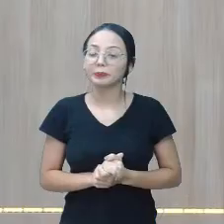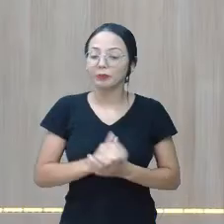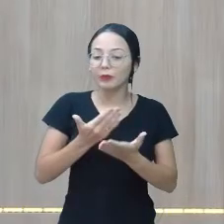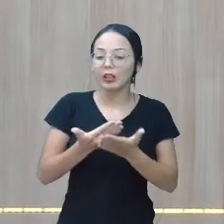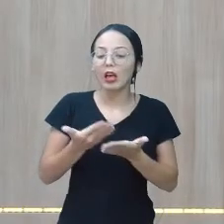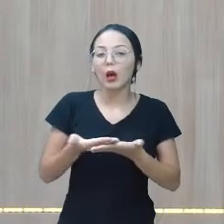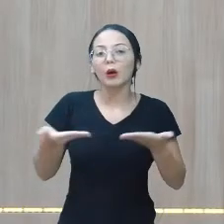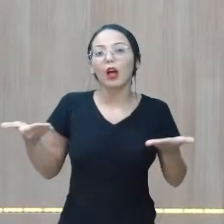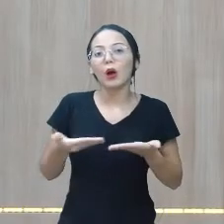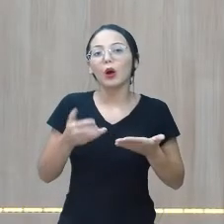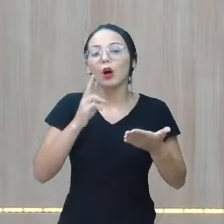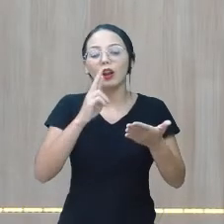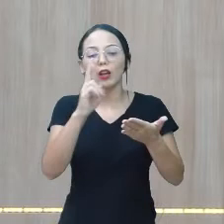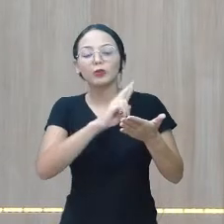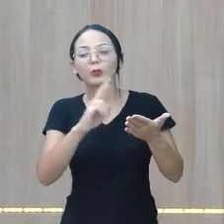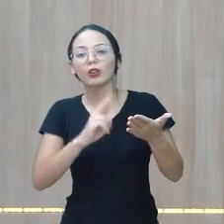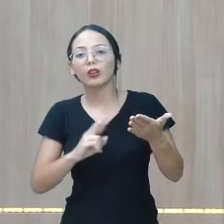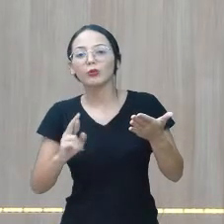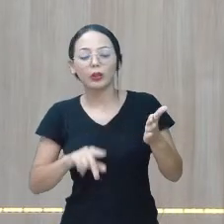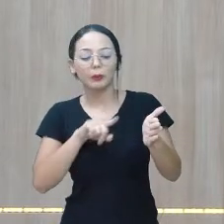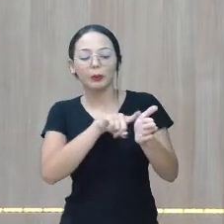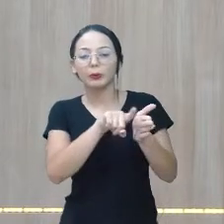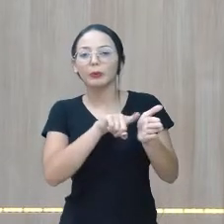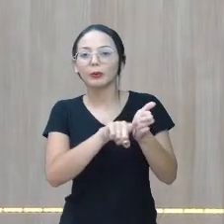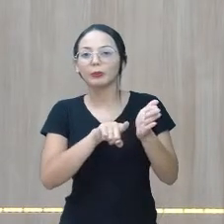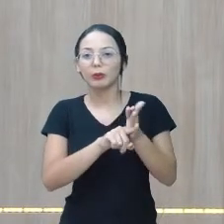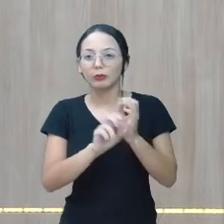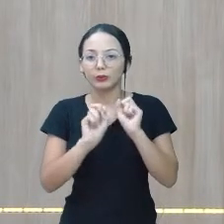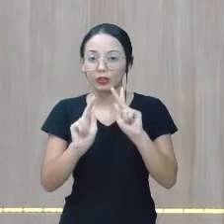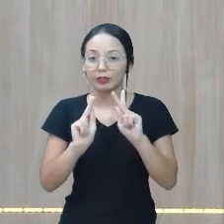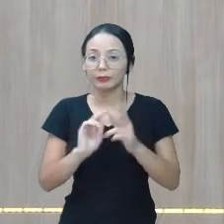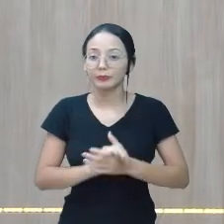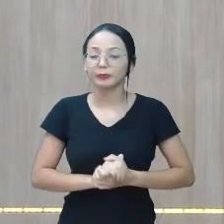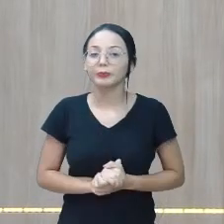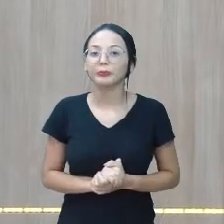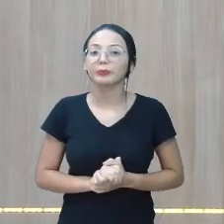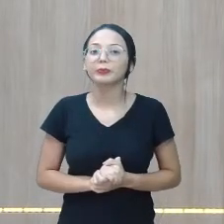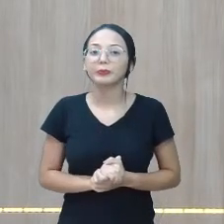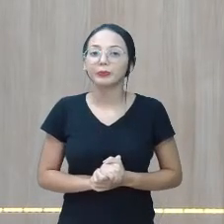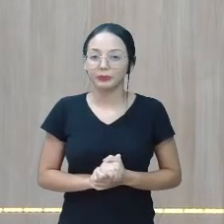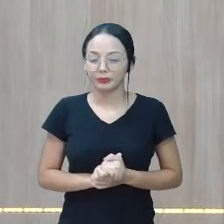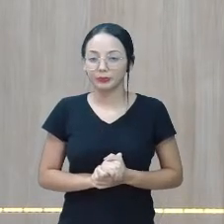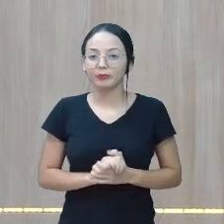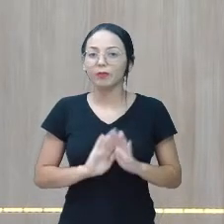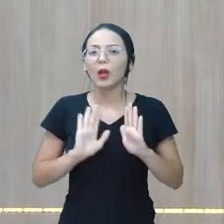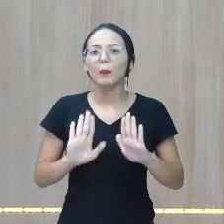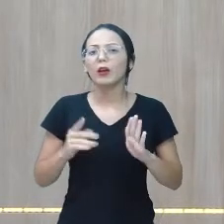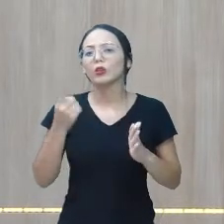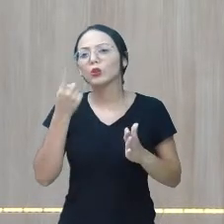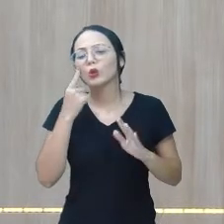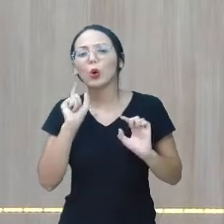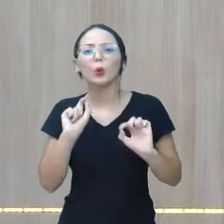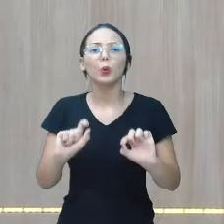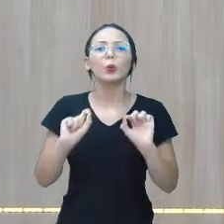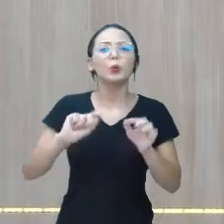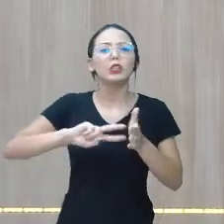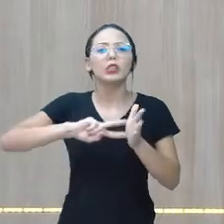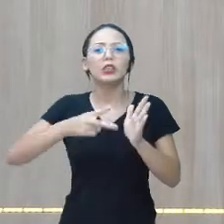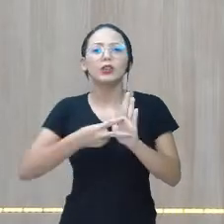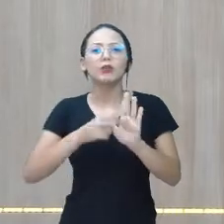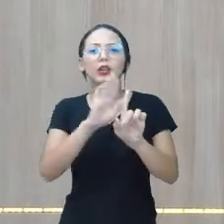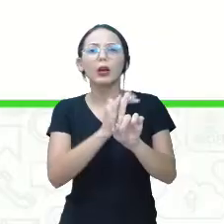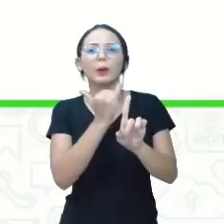nós vamos estar respondendo a essas perguntas. A esses questionamentos. Mas afinal, o que é o bullying?